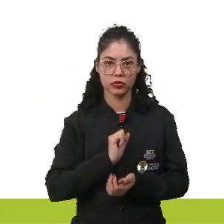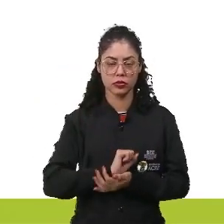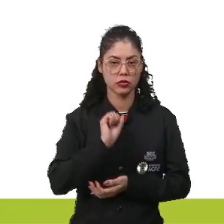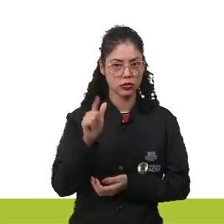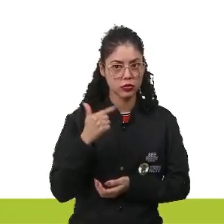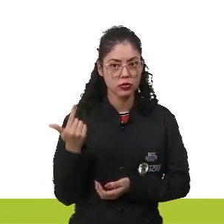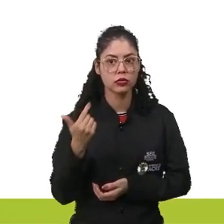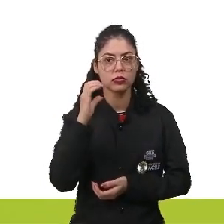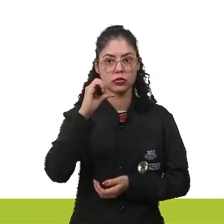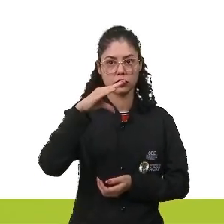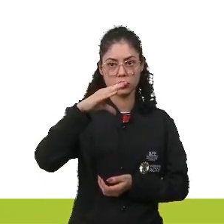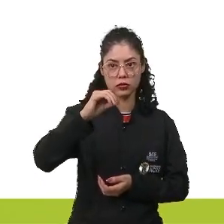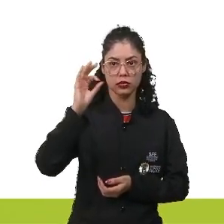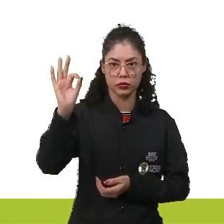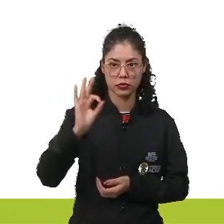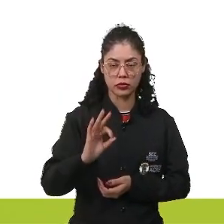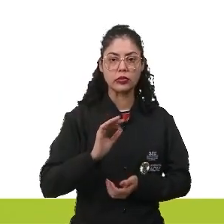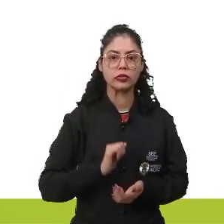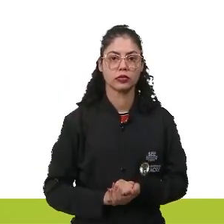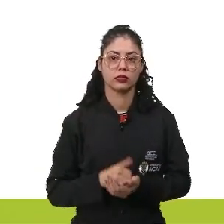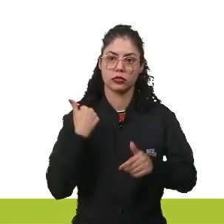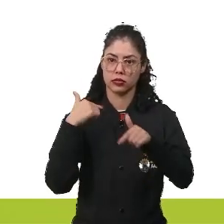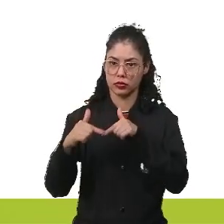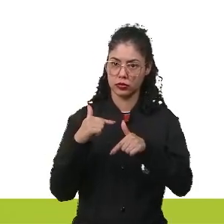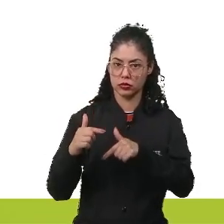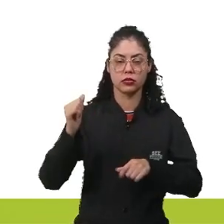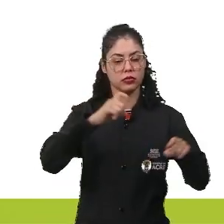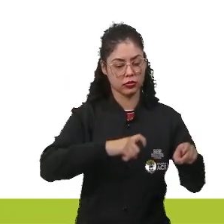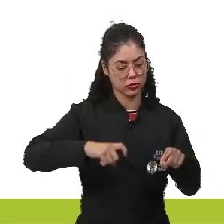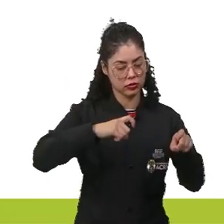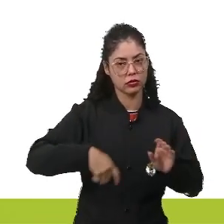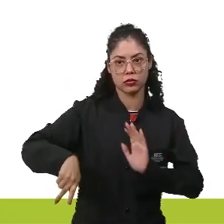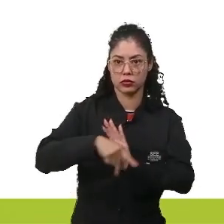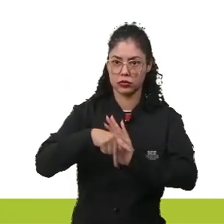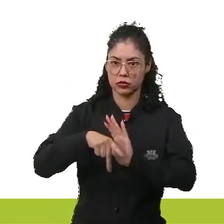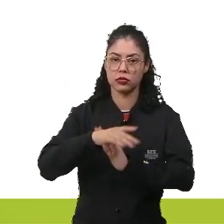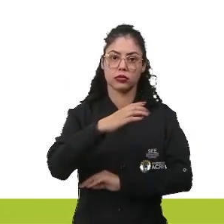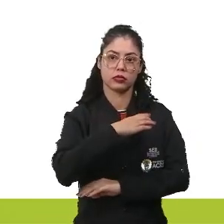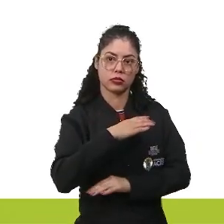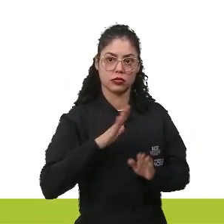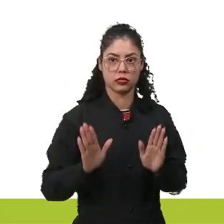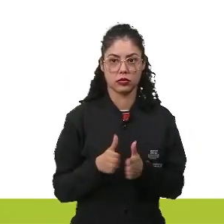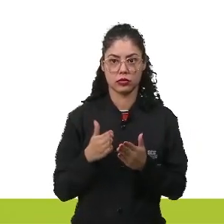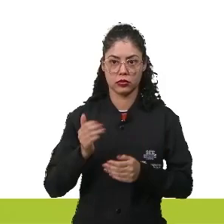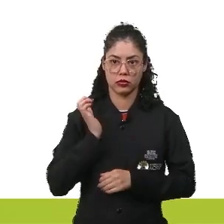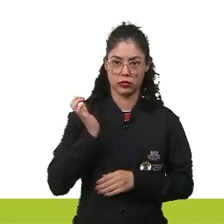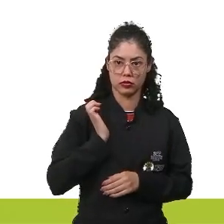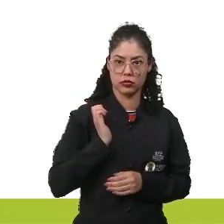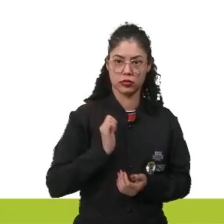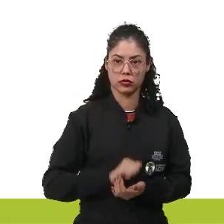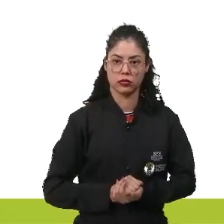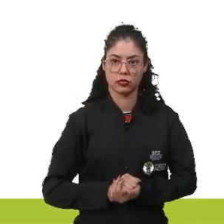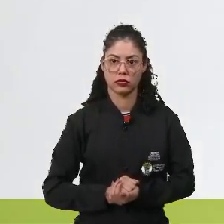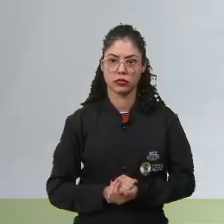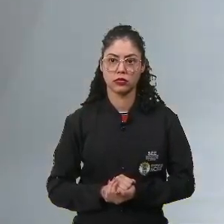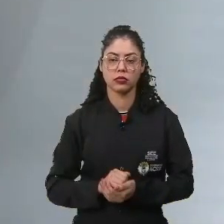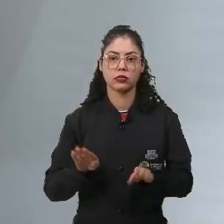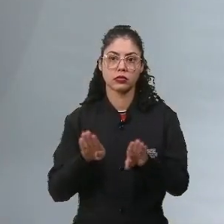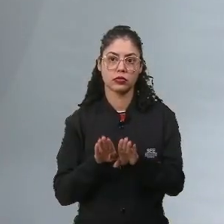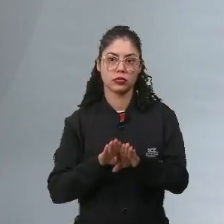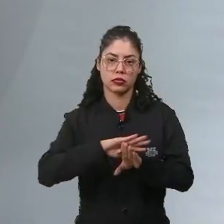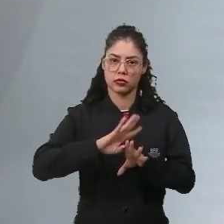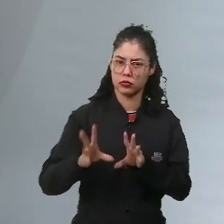96% dessa sociedade eram trabalhadores rurais e urbanos pobres e a burguesia. A sociedade era